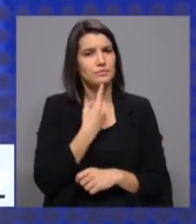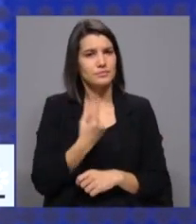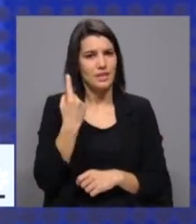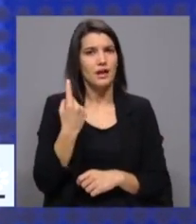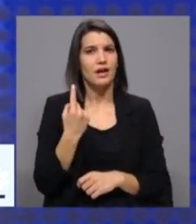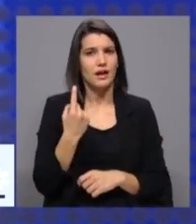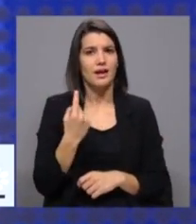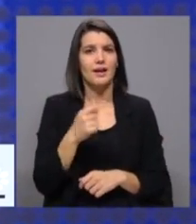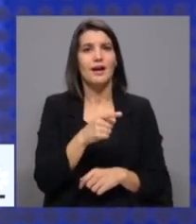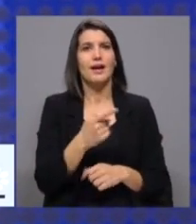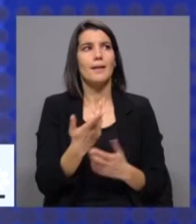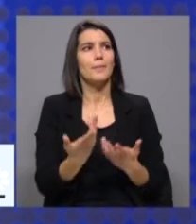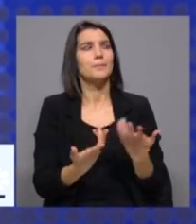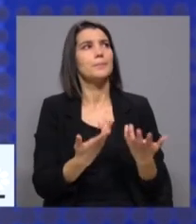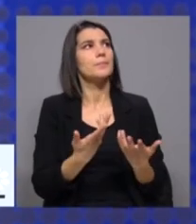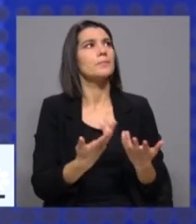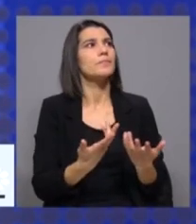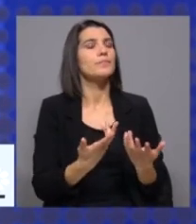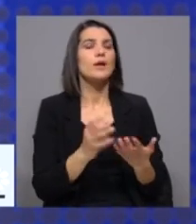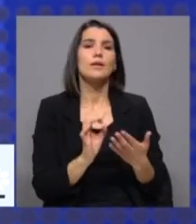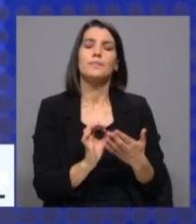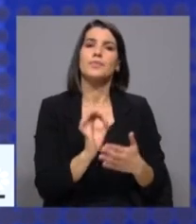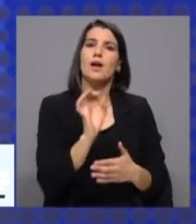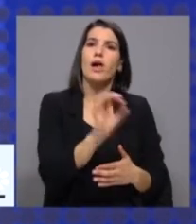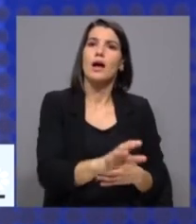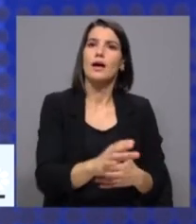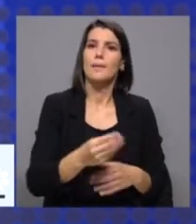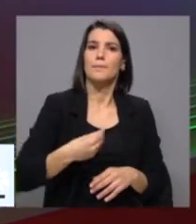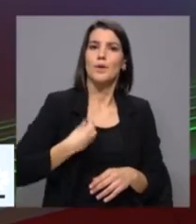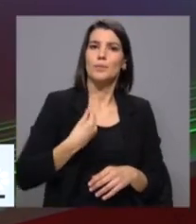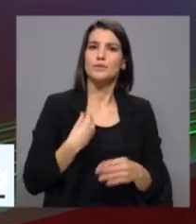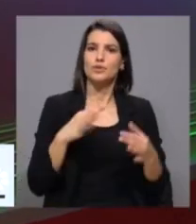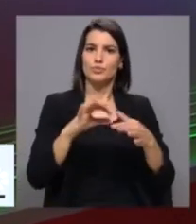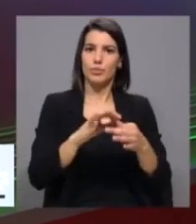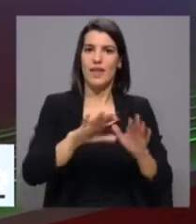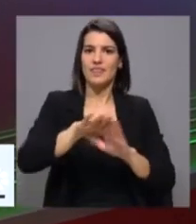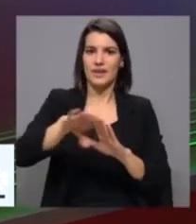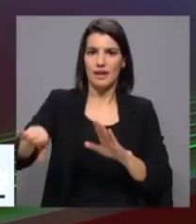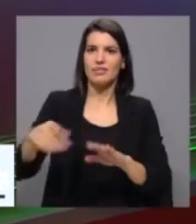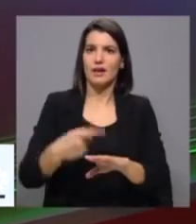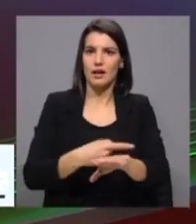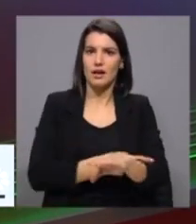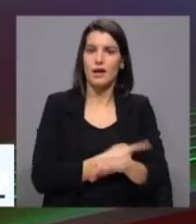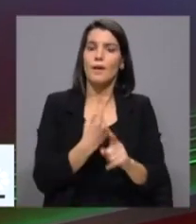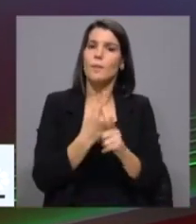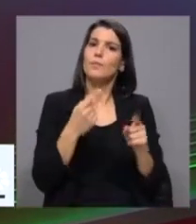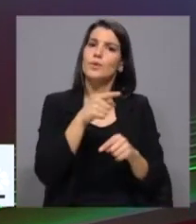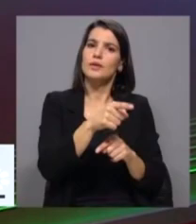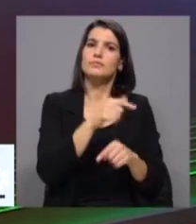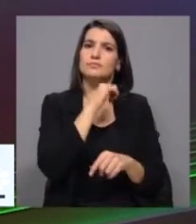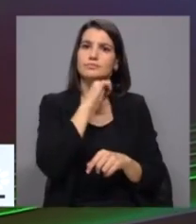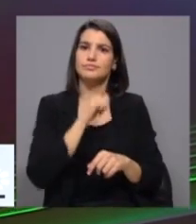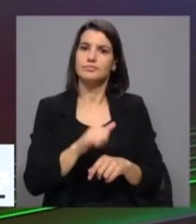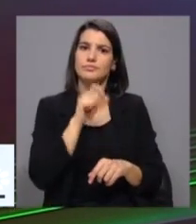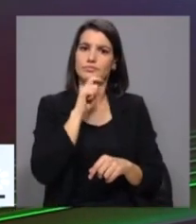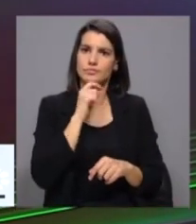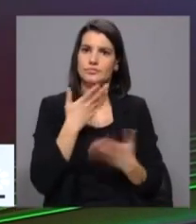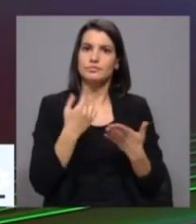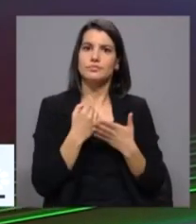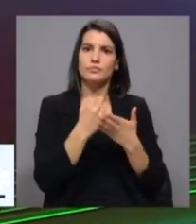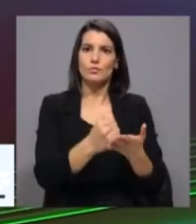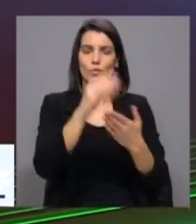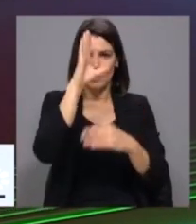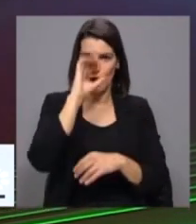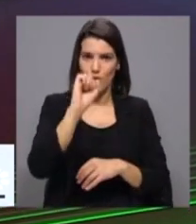lançar preocupações sobre a extrema-direita quando abre a possibilidade de apoiar um